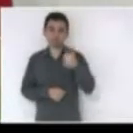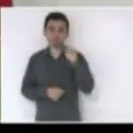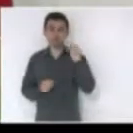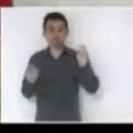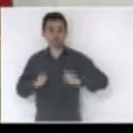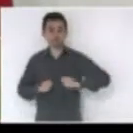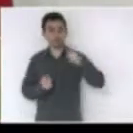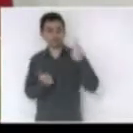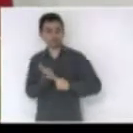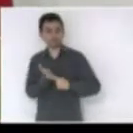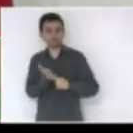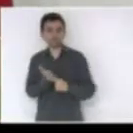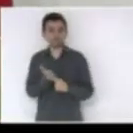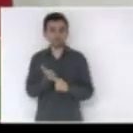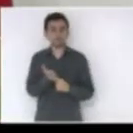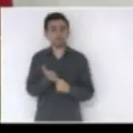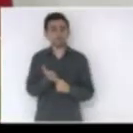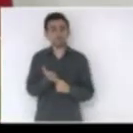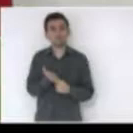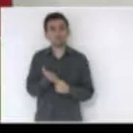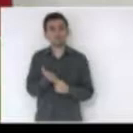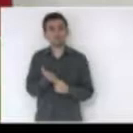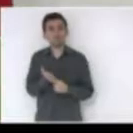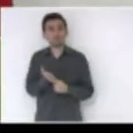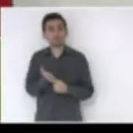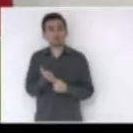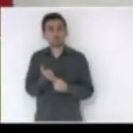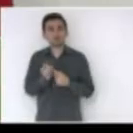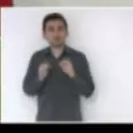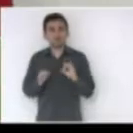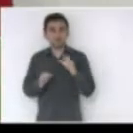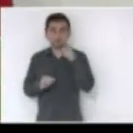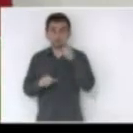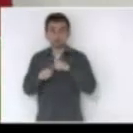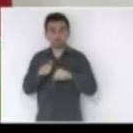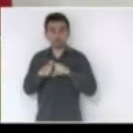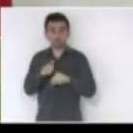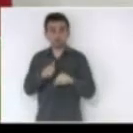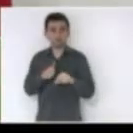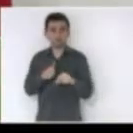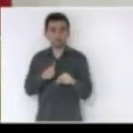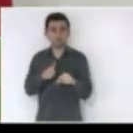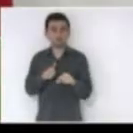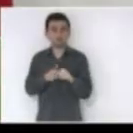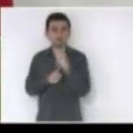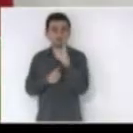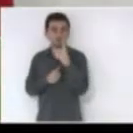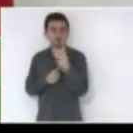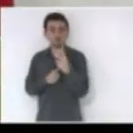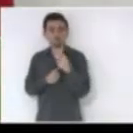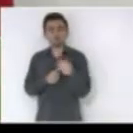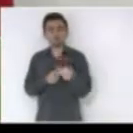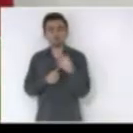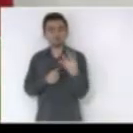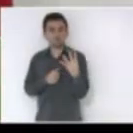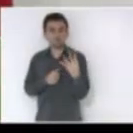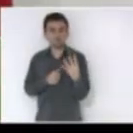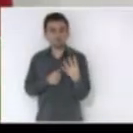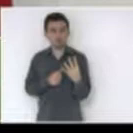com o projeto de lei que acresce o artigo 3º a lei 17.274 ou seja